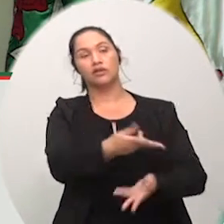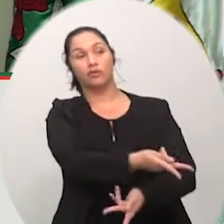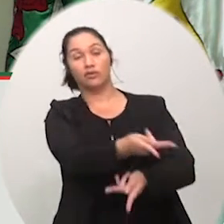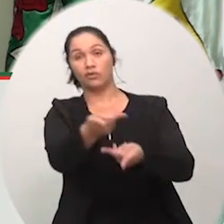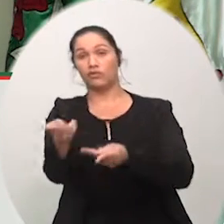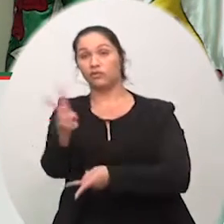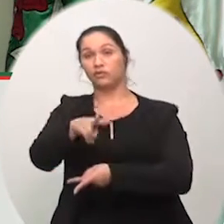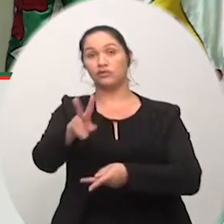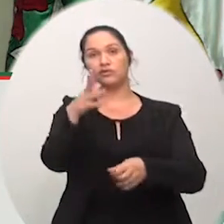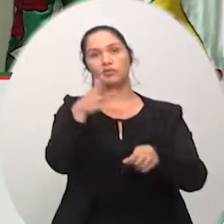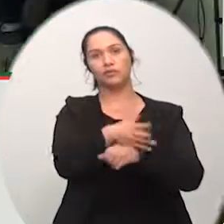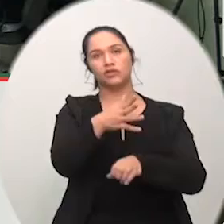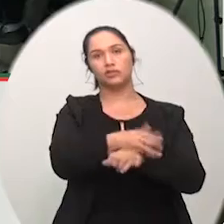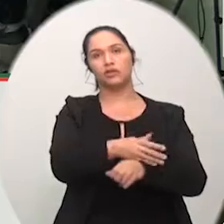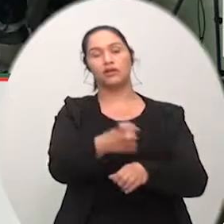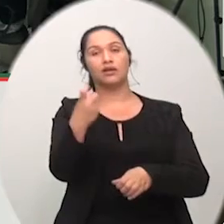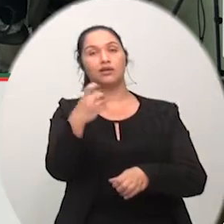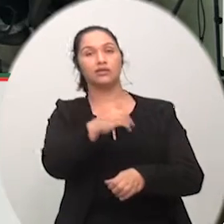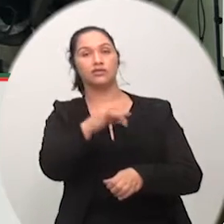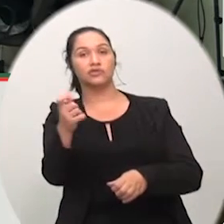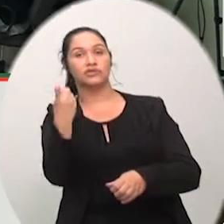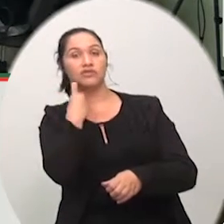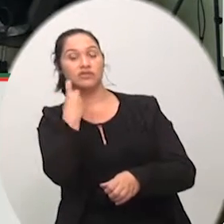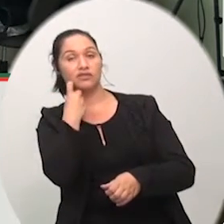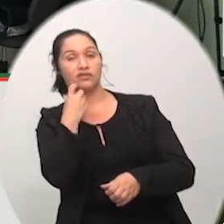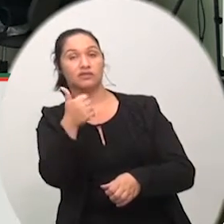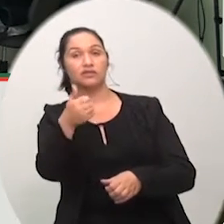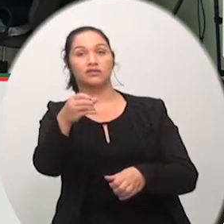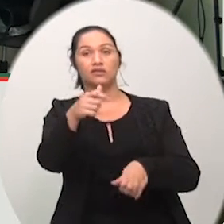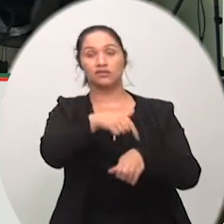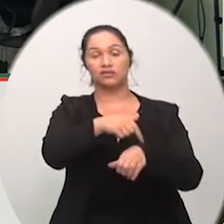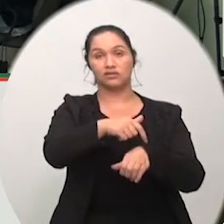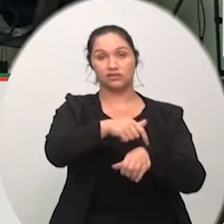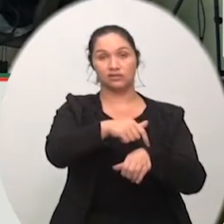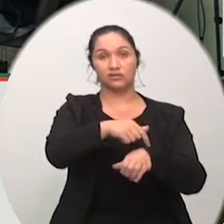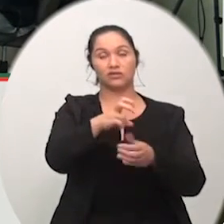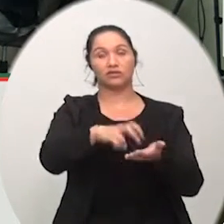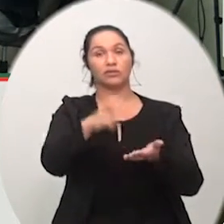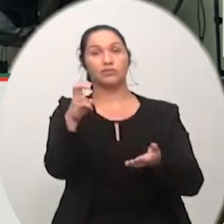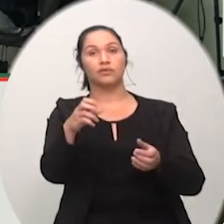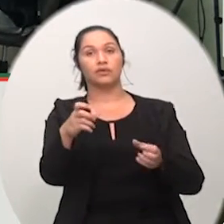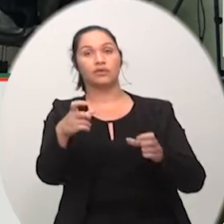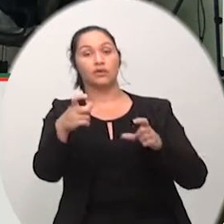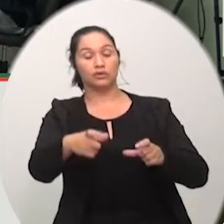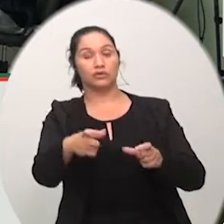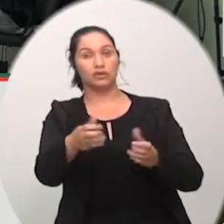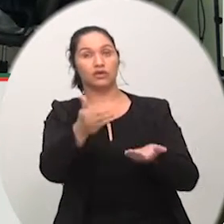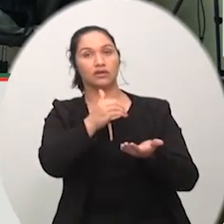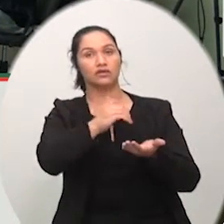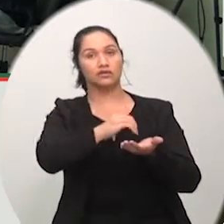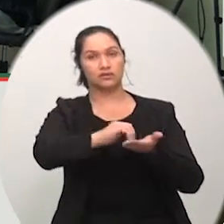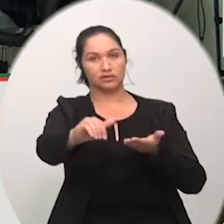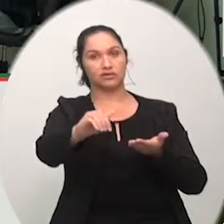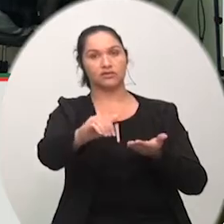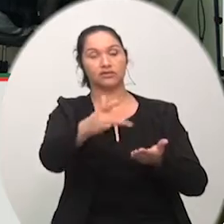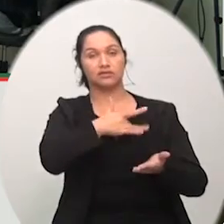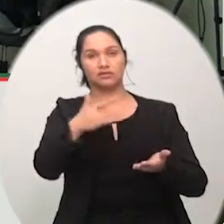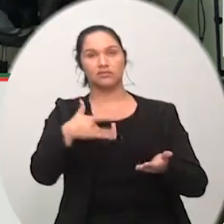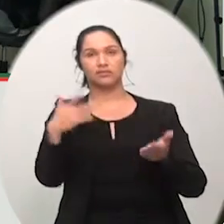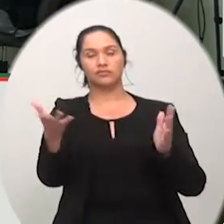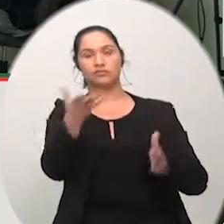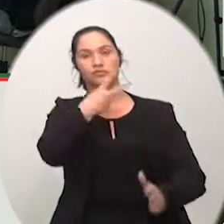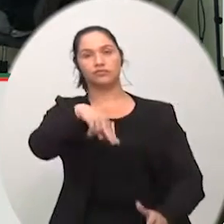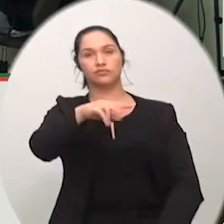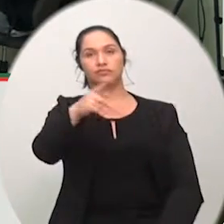às dez e trinta da manhã aonde vereador na secretaria de saúde questão de ordem decidida ao vereador Aldinei